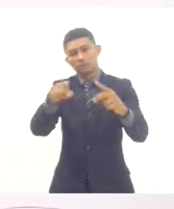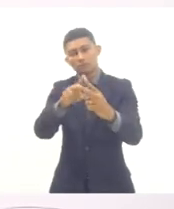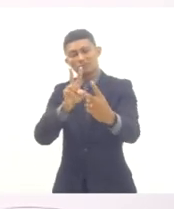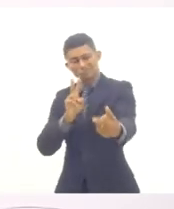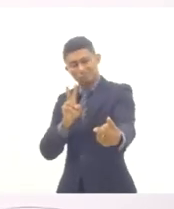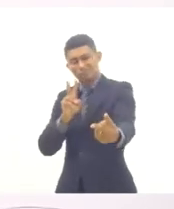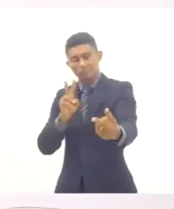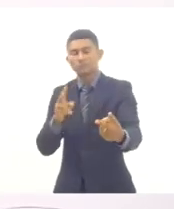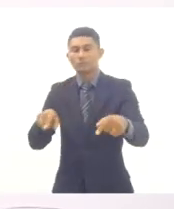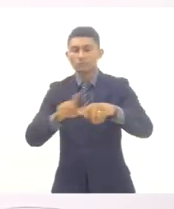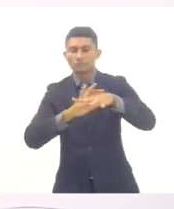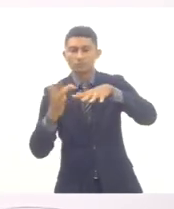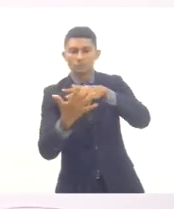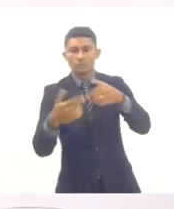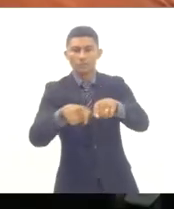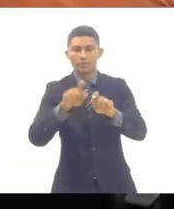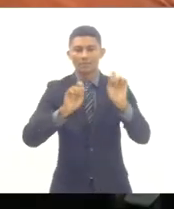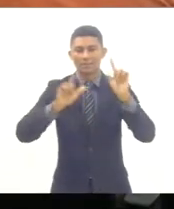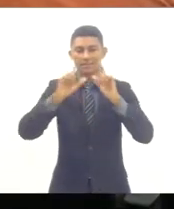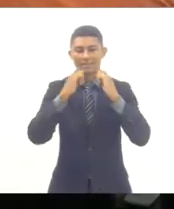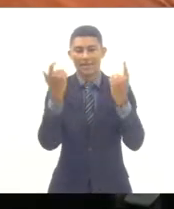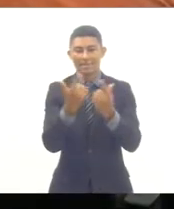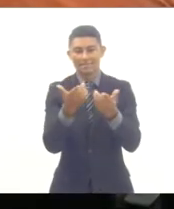pelas redes e pela TV Alérgica.